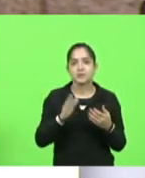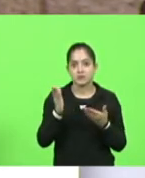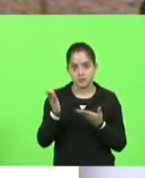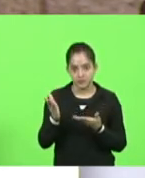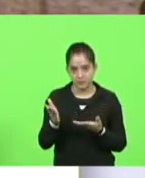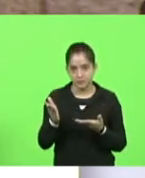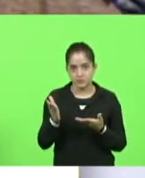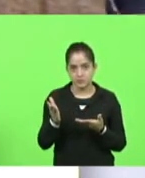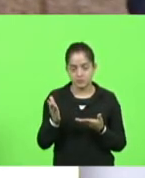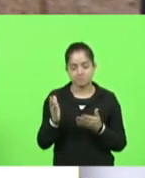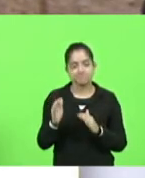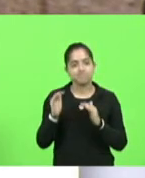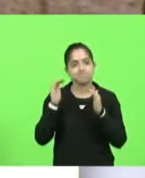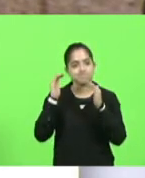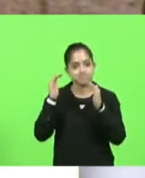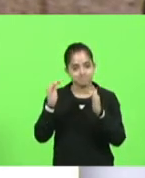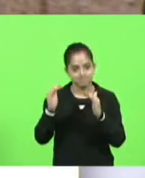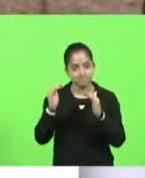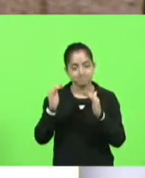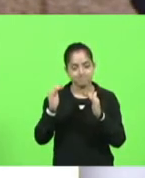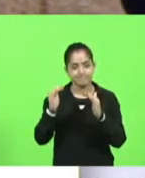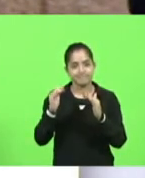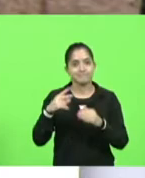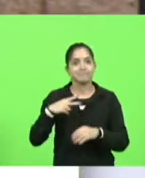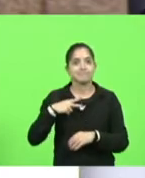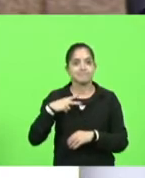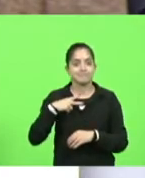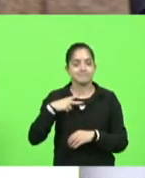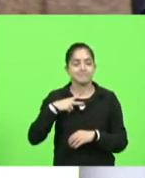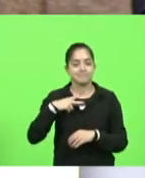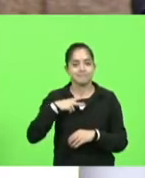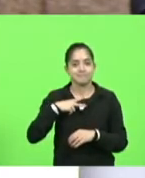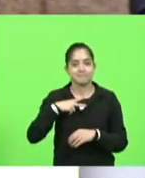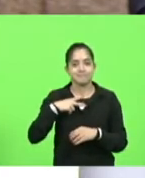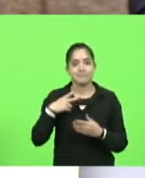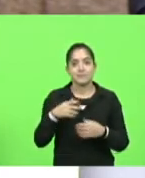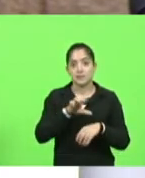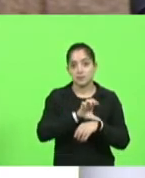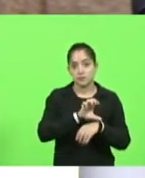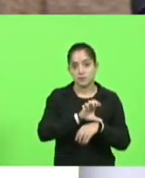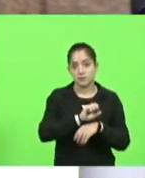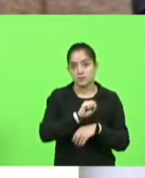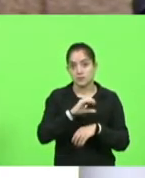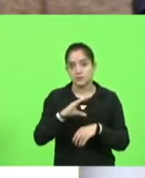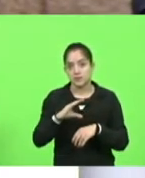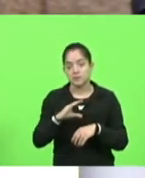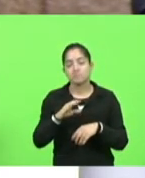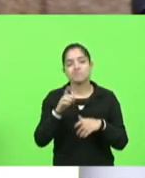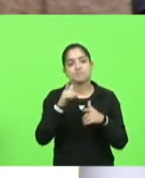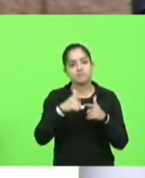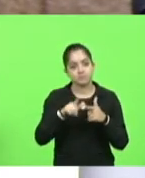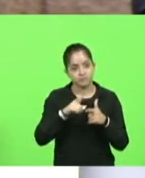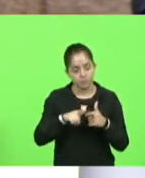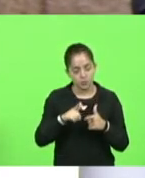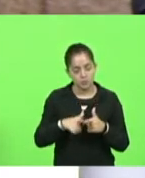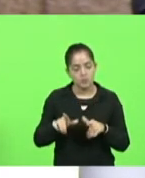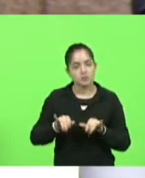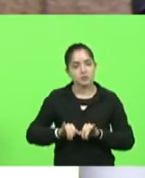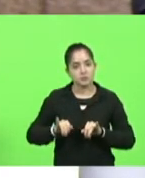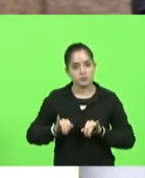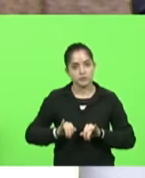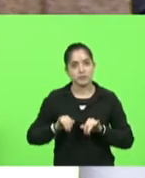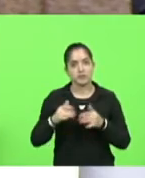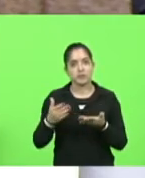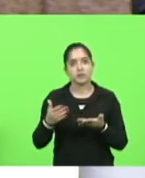um mestre o setor privado. O setor privado catarinense está sofrendo em especial um